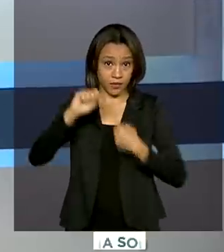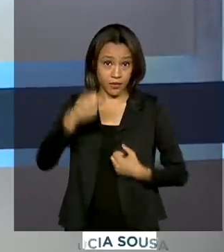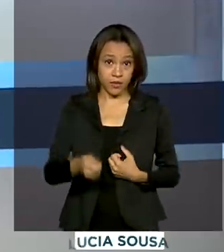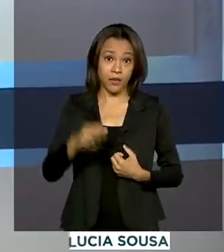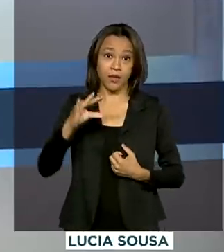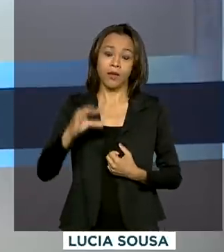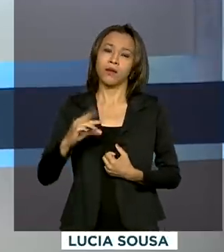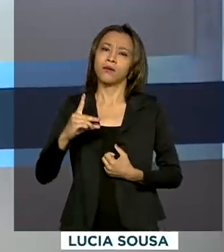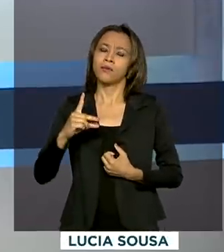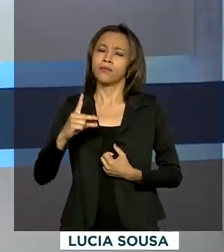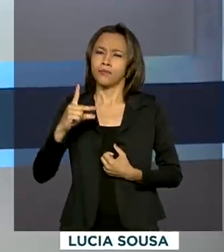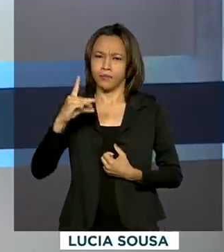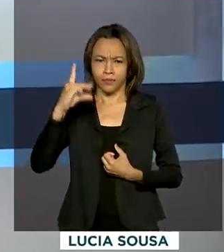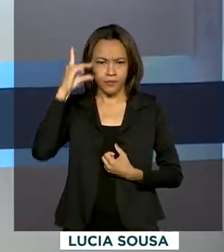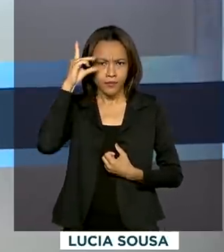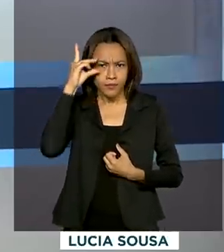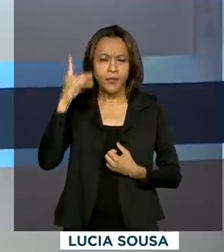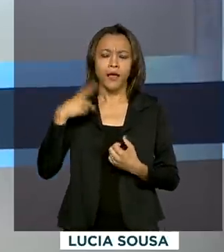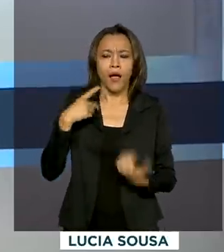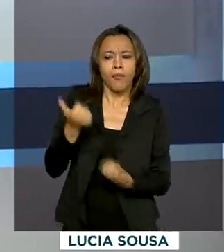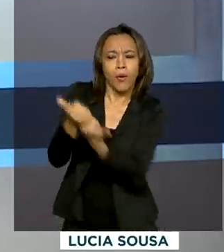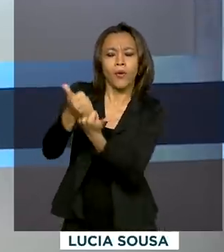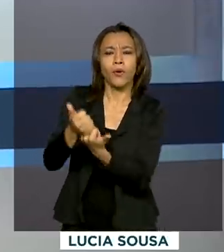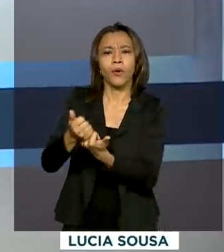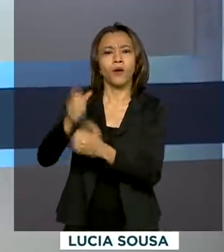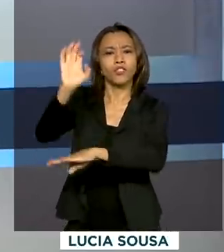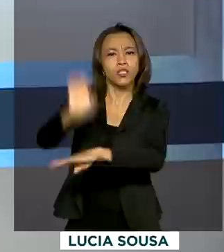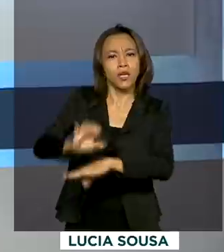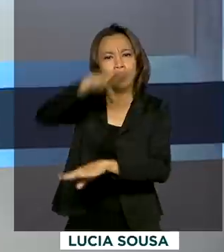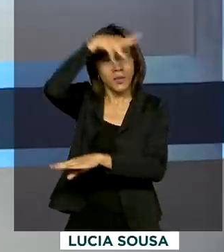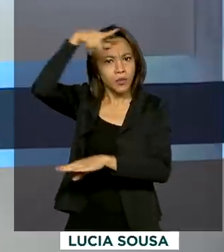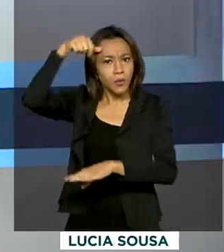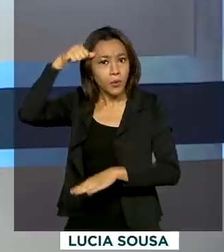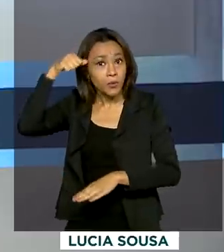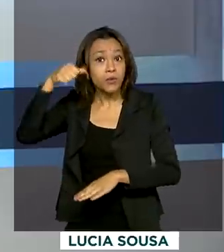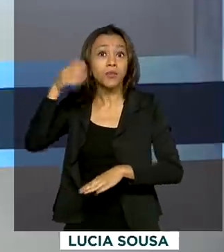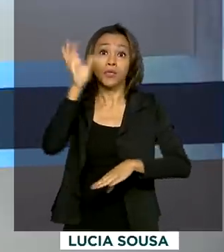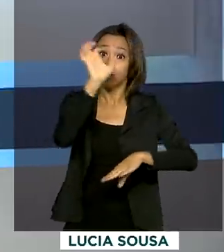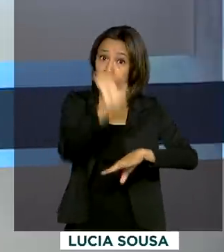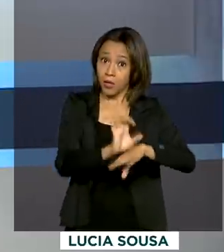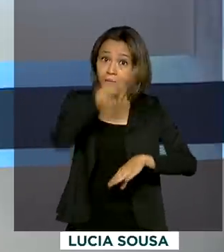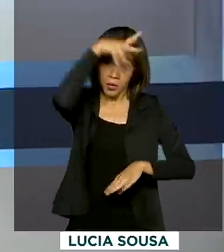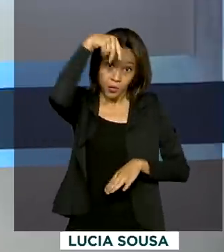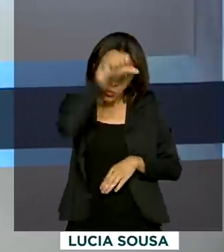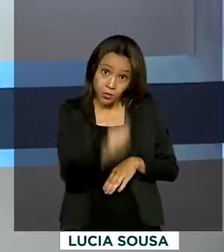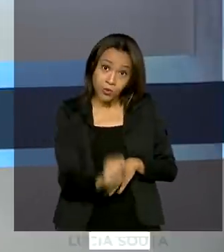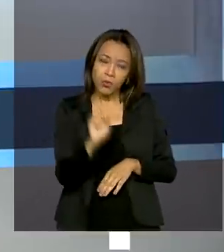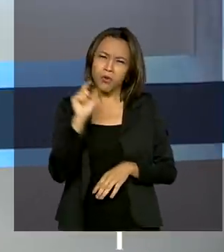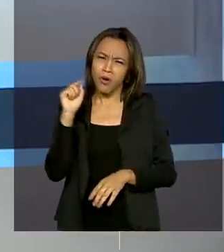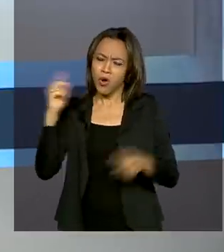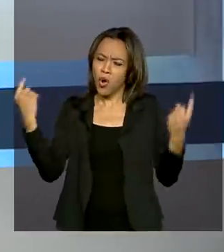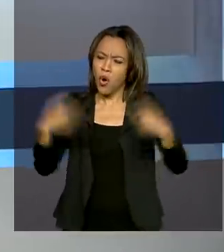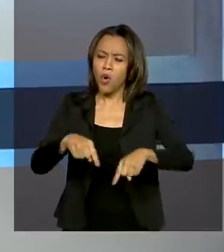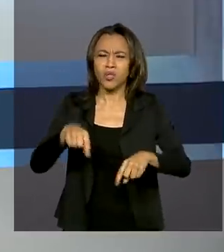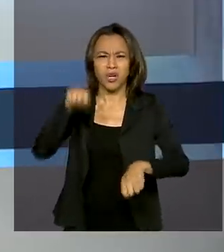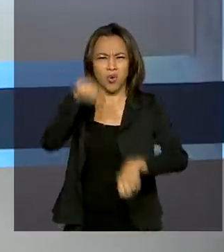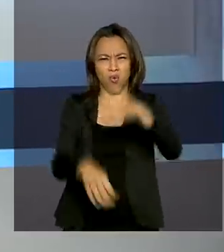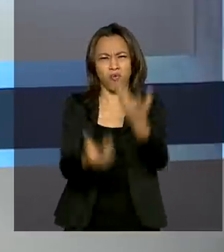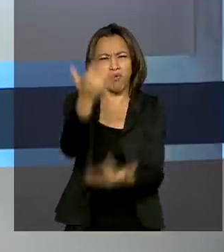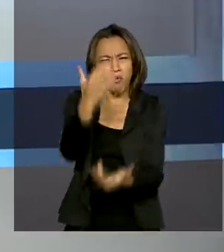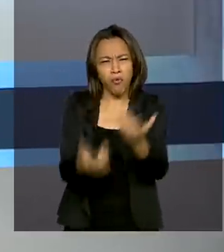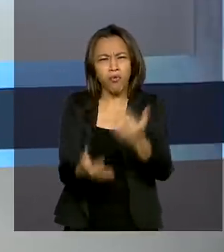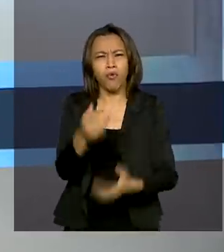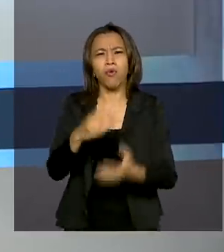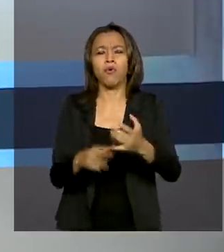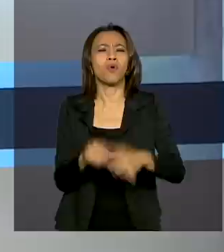ofereceu apoio aos governos de Mato Grosso e Mato Grosso do Sul para combater o fogo no Pantanal. A ajuda inclui o pagamento de diárias de